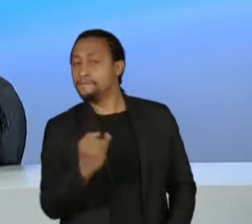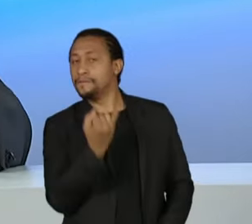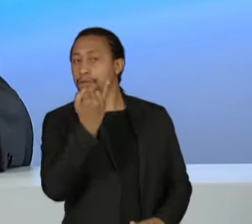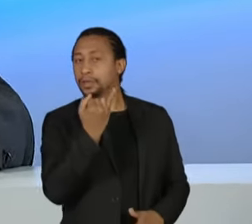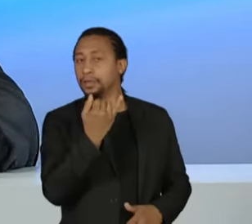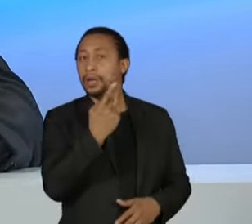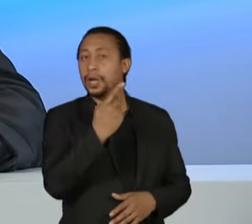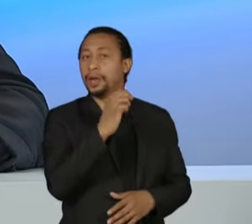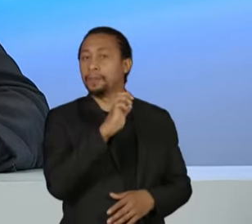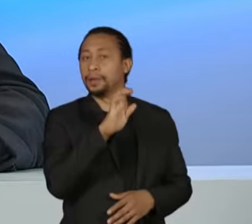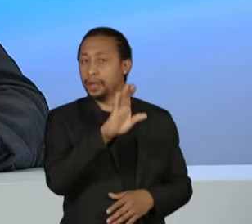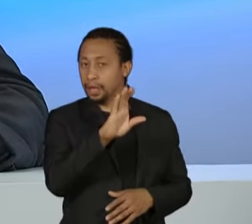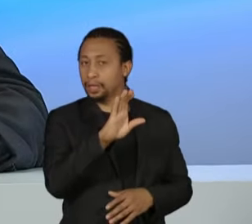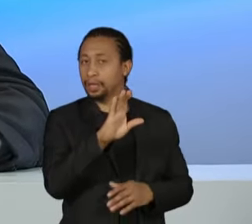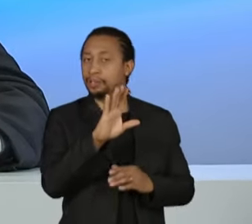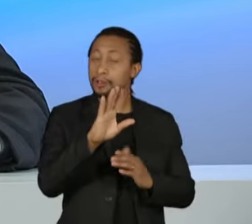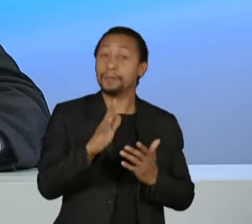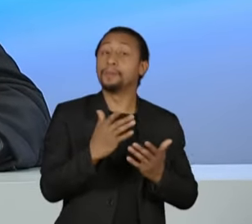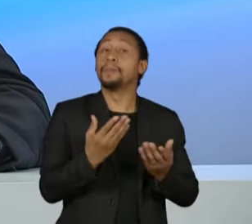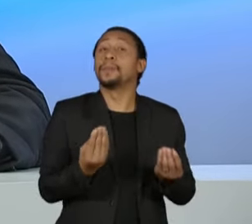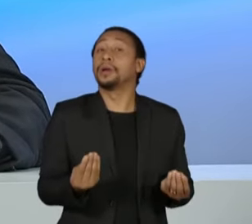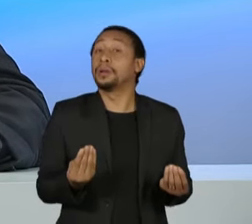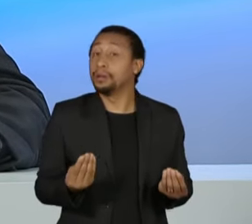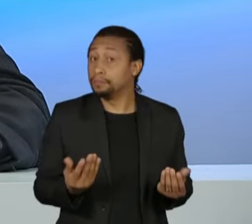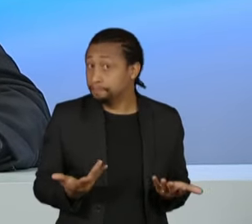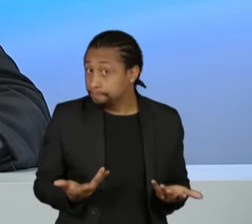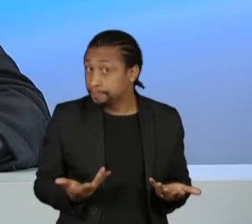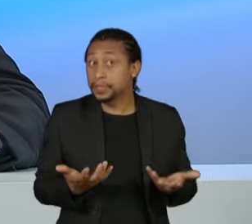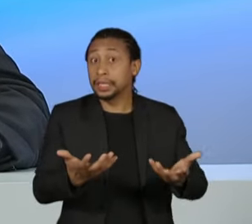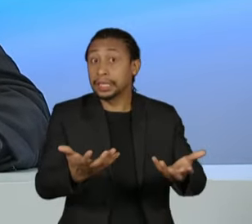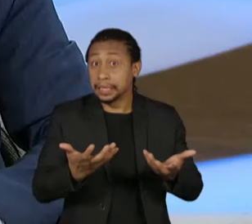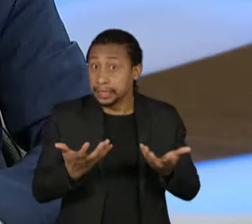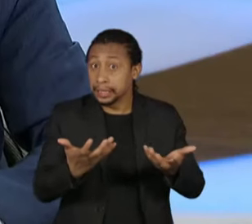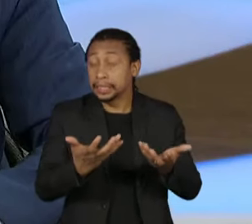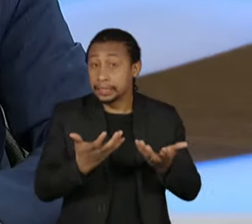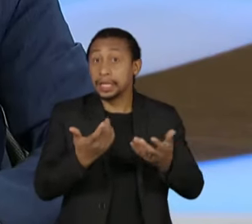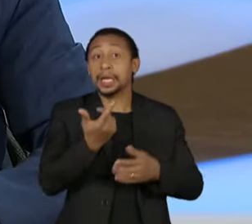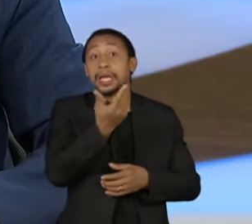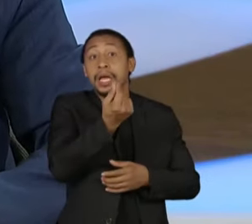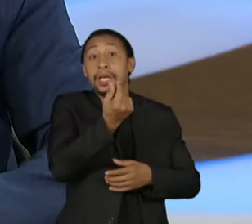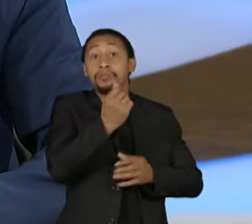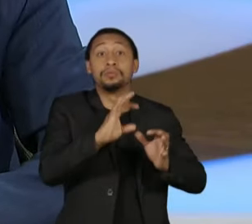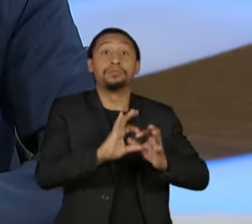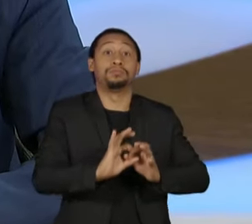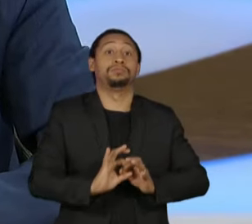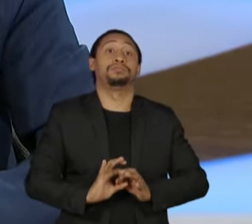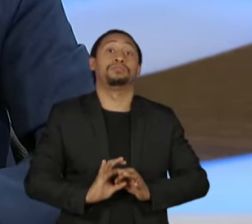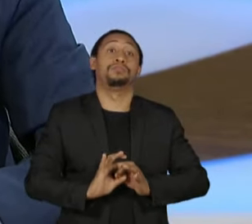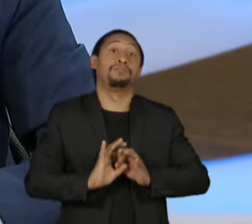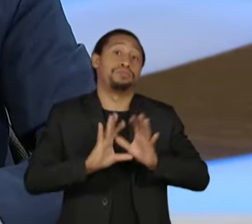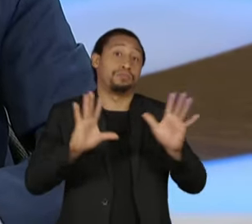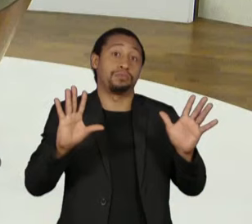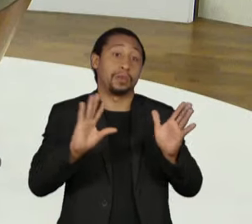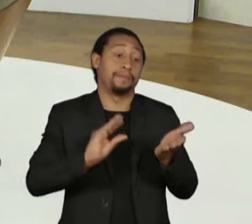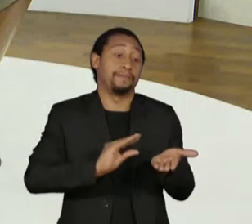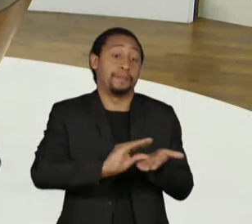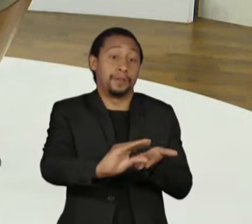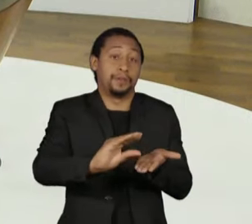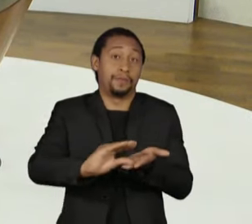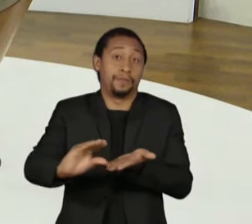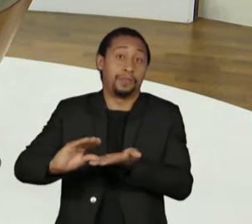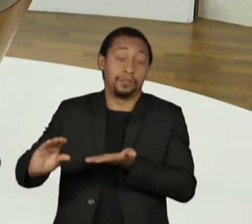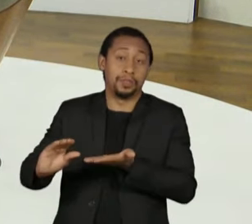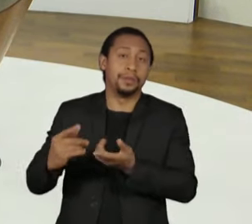objetivo de fato e concreto é ter dinheiro para investir, já que os 600 reais é um ponto,